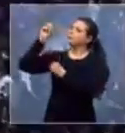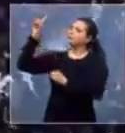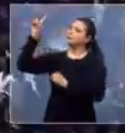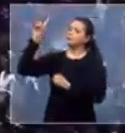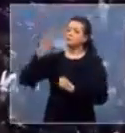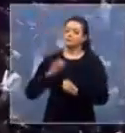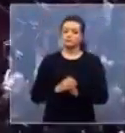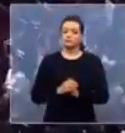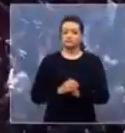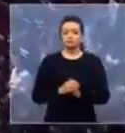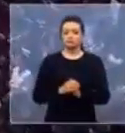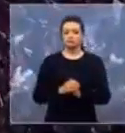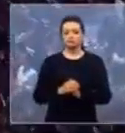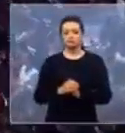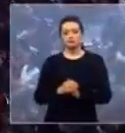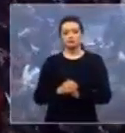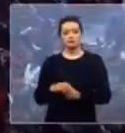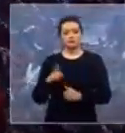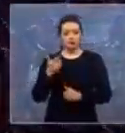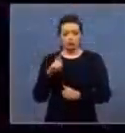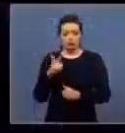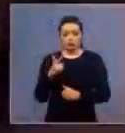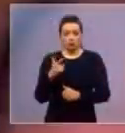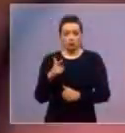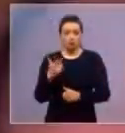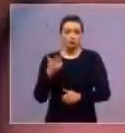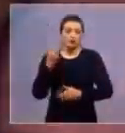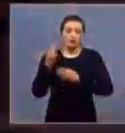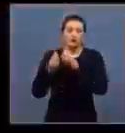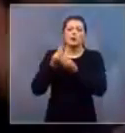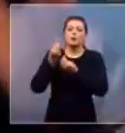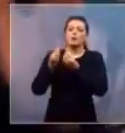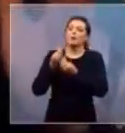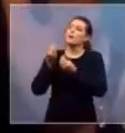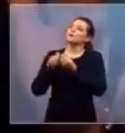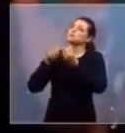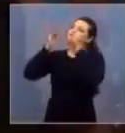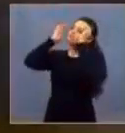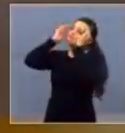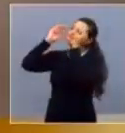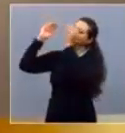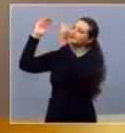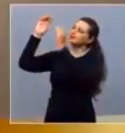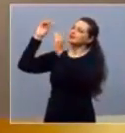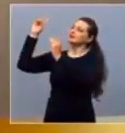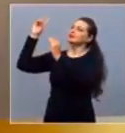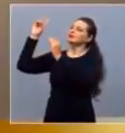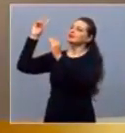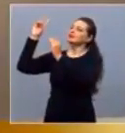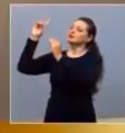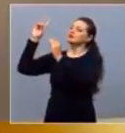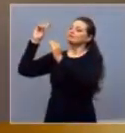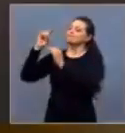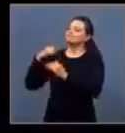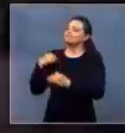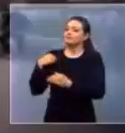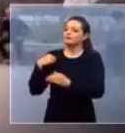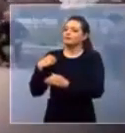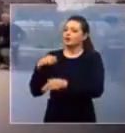Não existe maior e melhor forma de agradar ao Espírito Santo do que o ganho de uma alma.